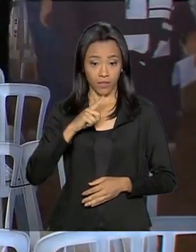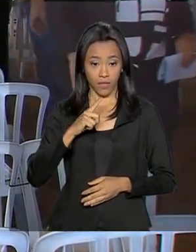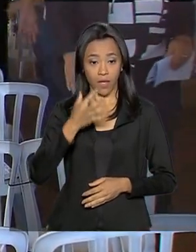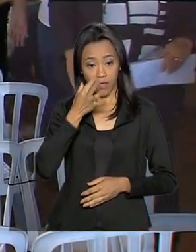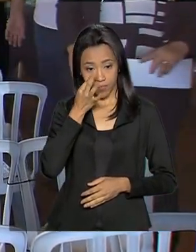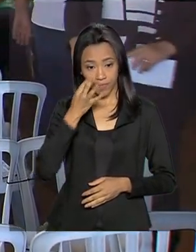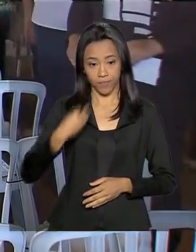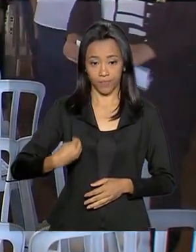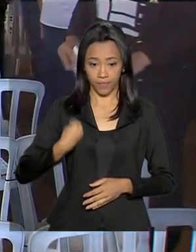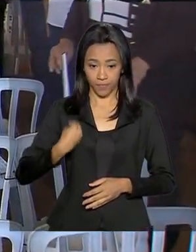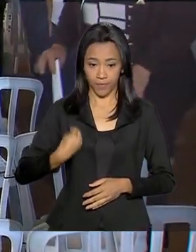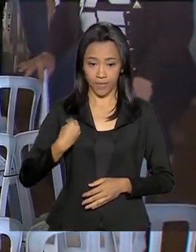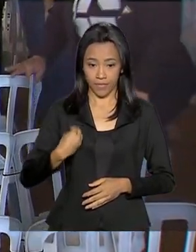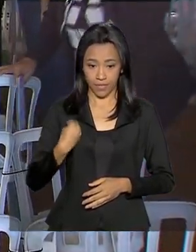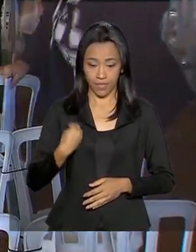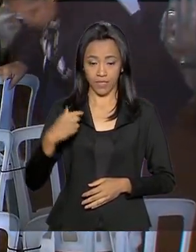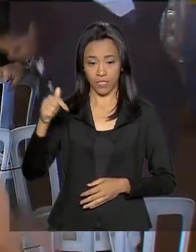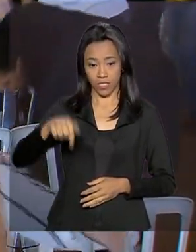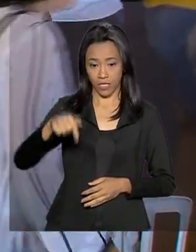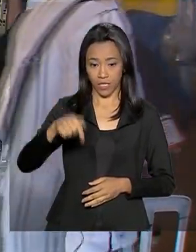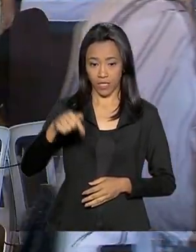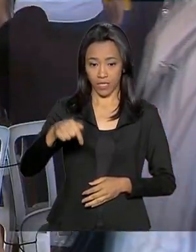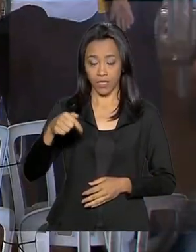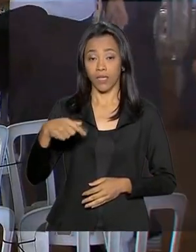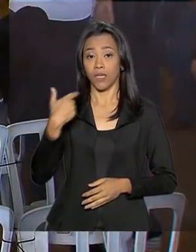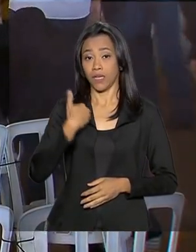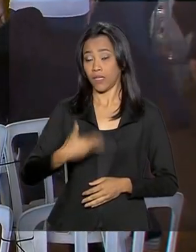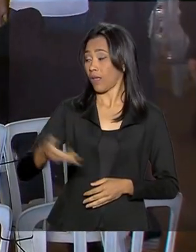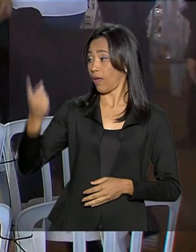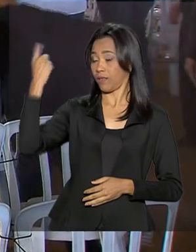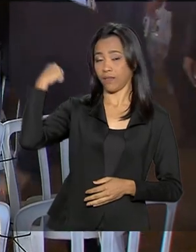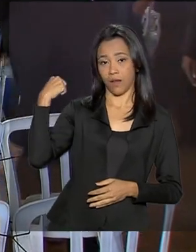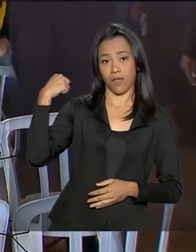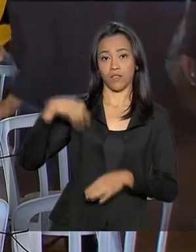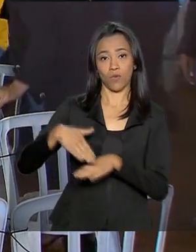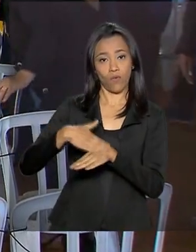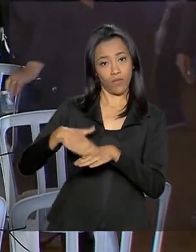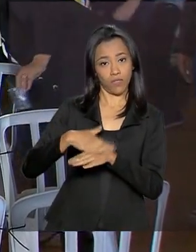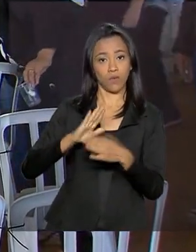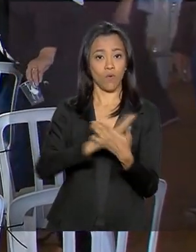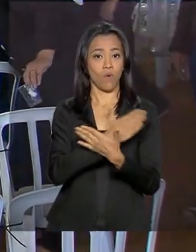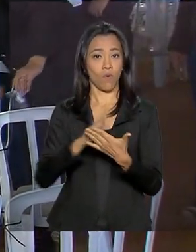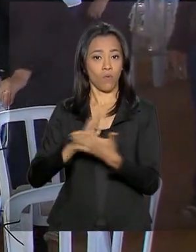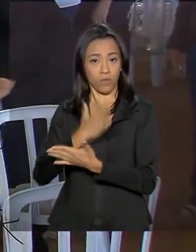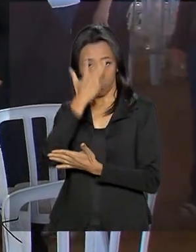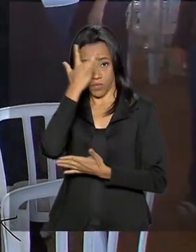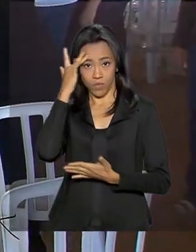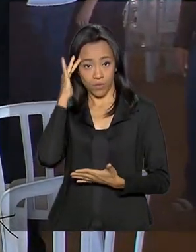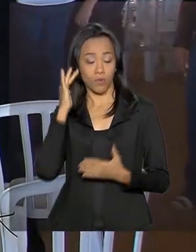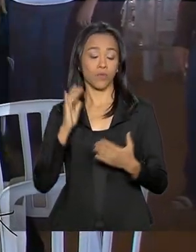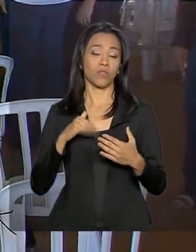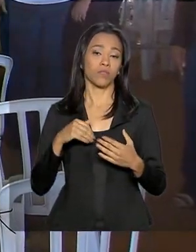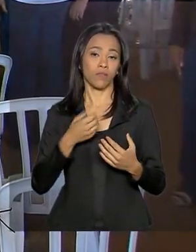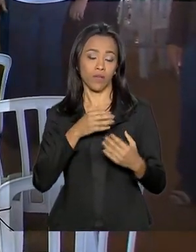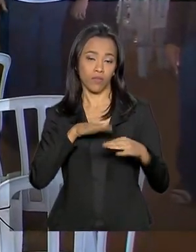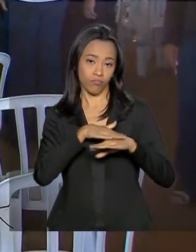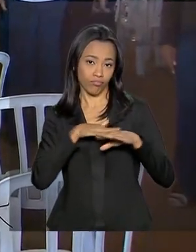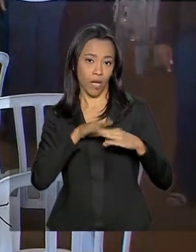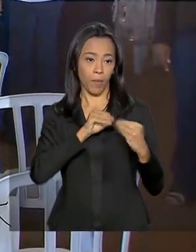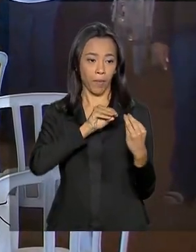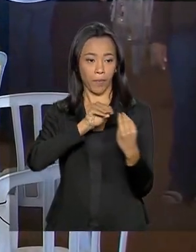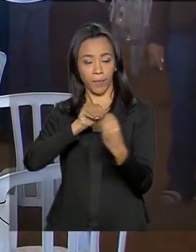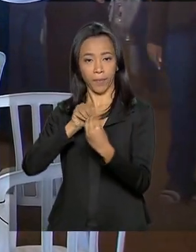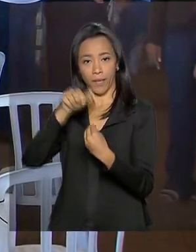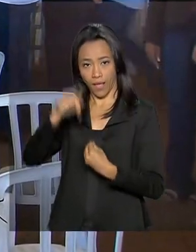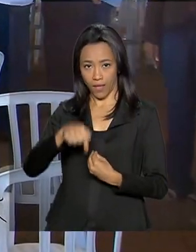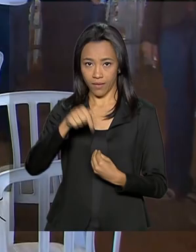aqui no local do evento, ele está aqui atrás de mim falando com algumas pessoas que vieram acompanhar a presença do presidente aqui na cidade